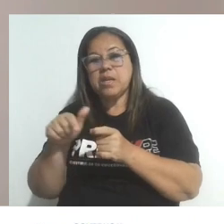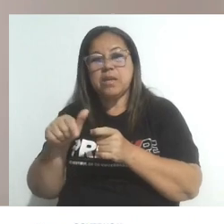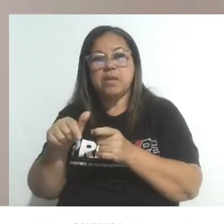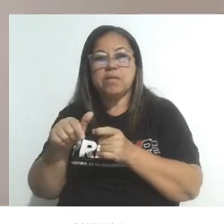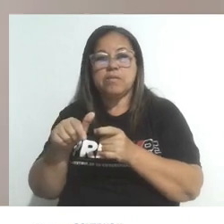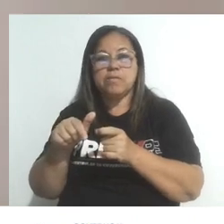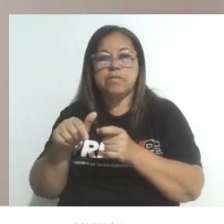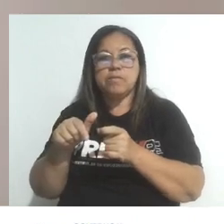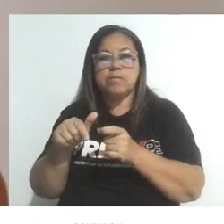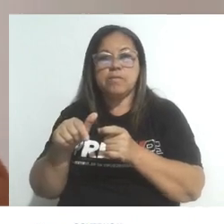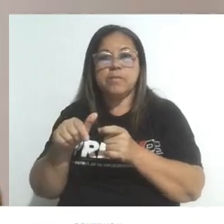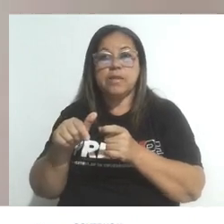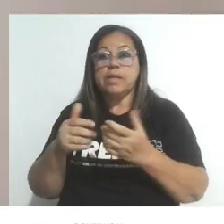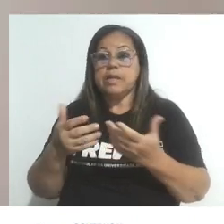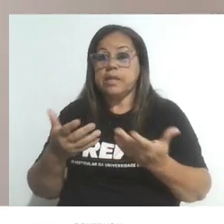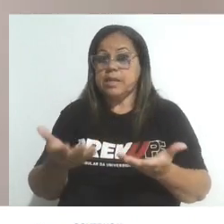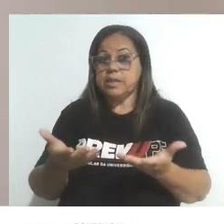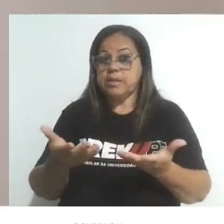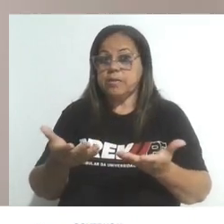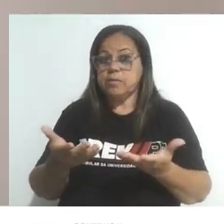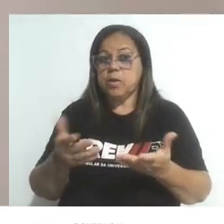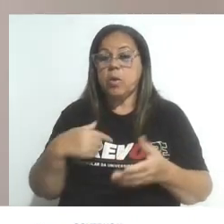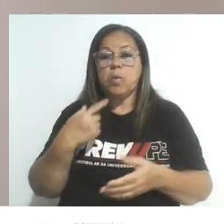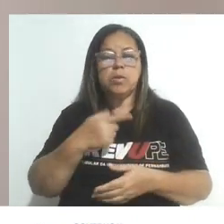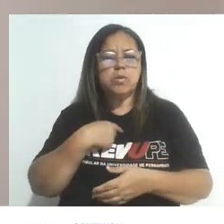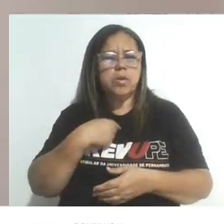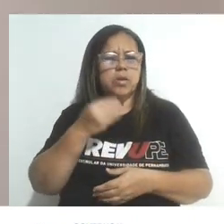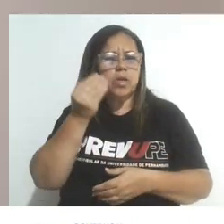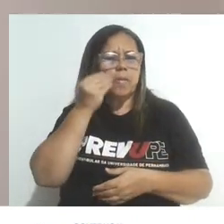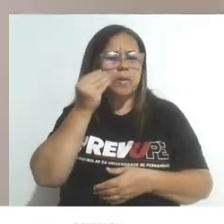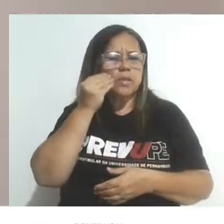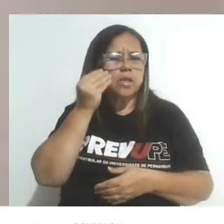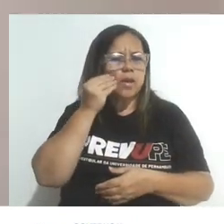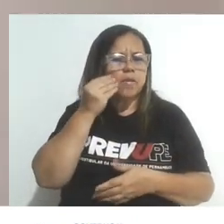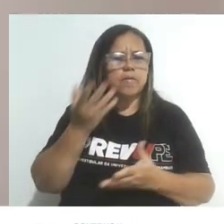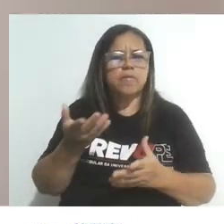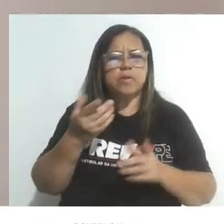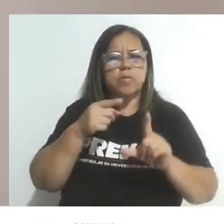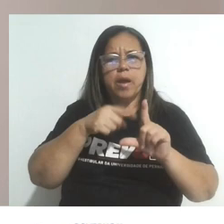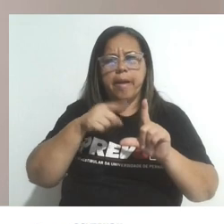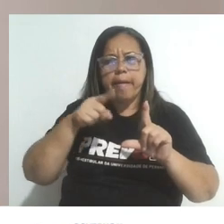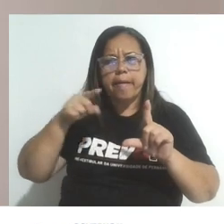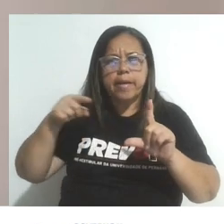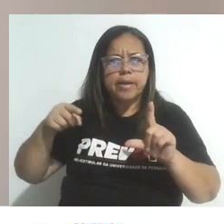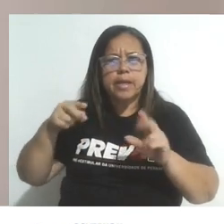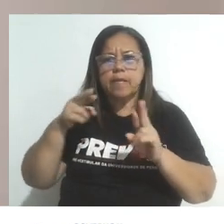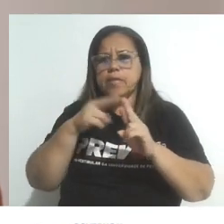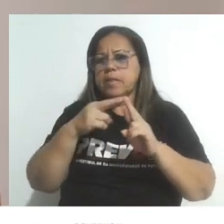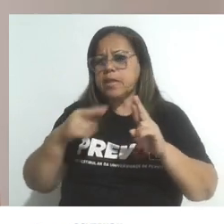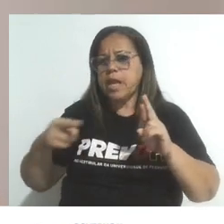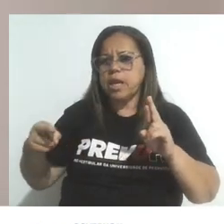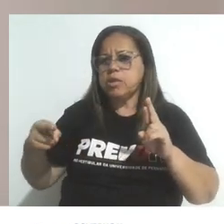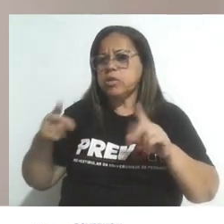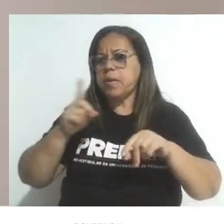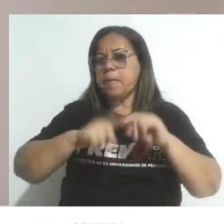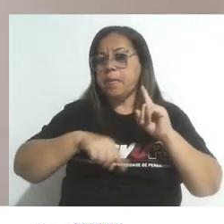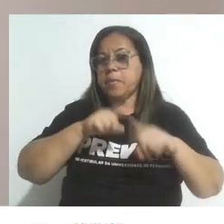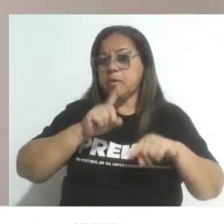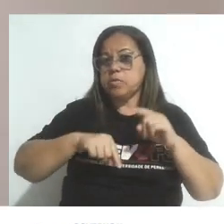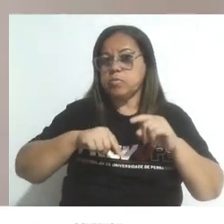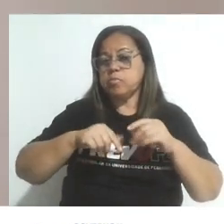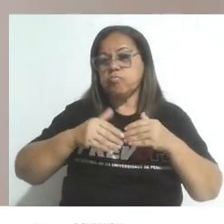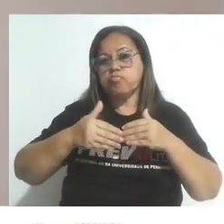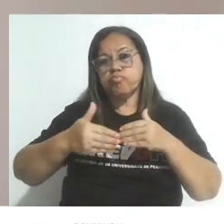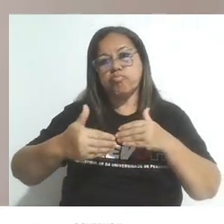consumido. Dessa forma, quando nós observamos gráficos de conceitações de reagentes e produtos ao longo do